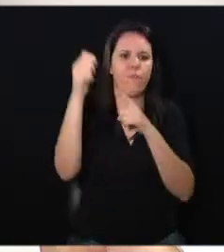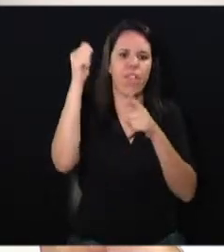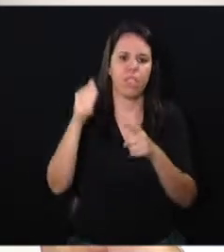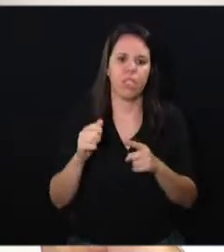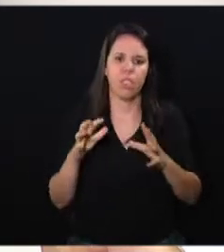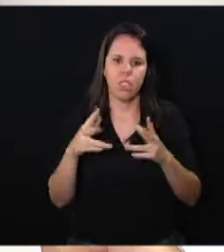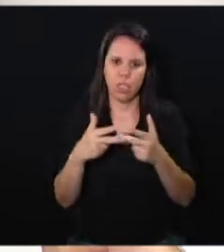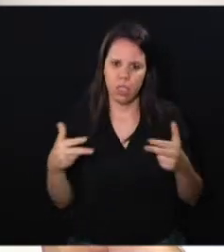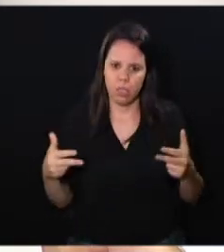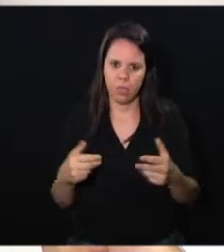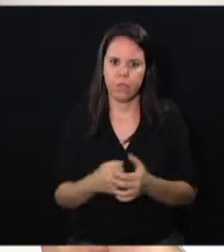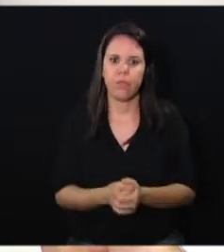todas essas grandes batalhas. população nós vamos fazer.